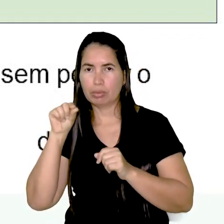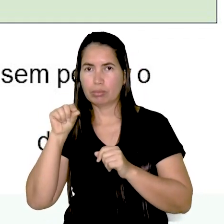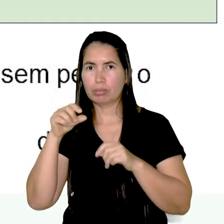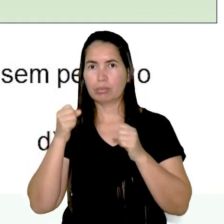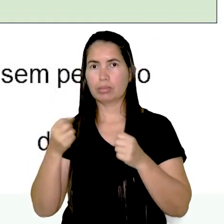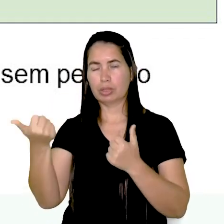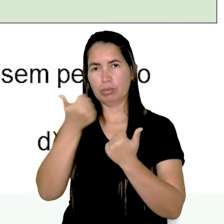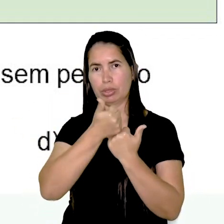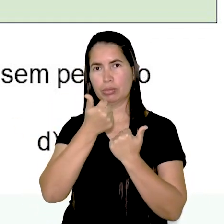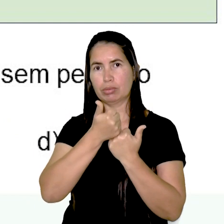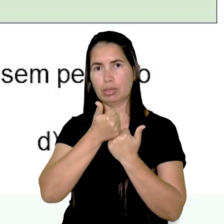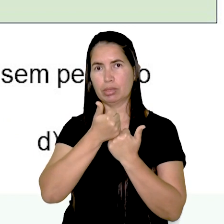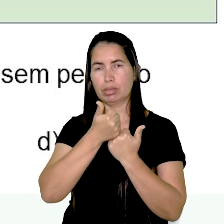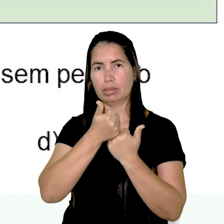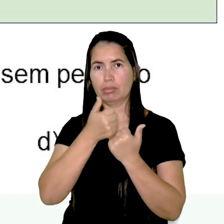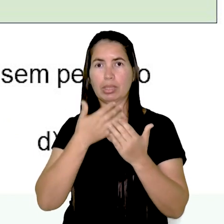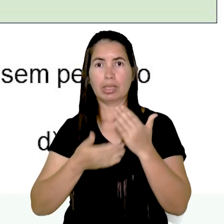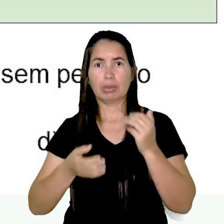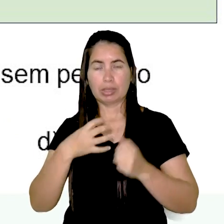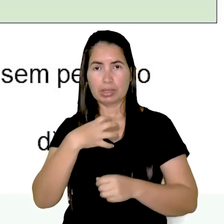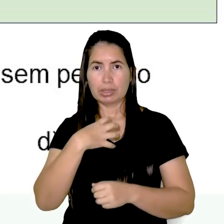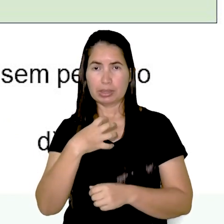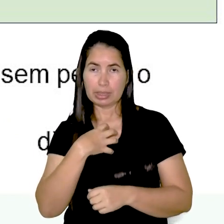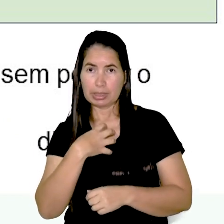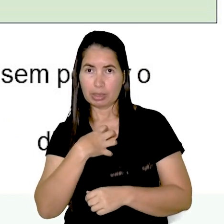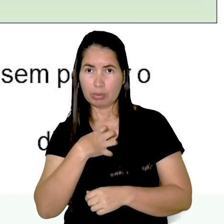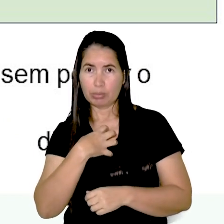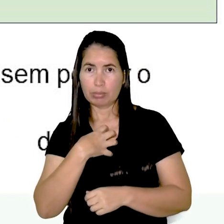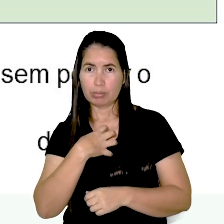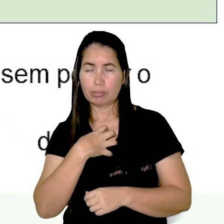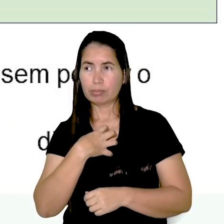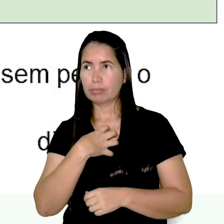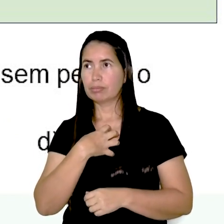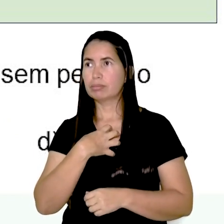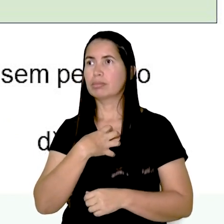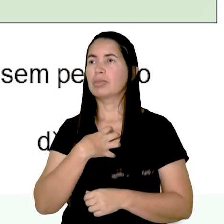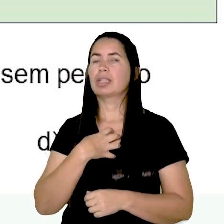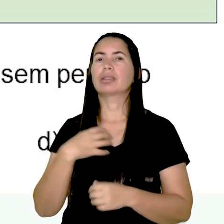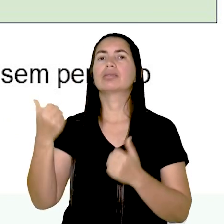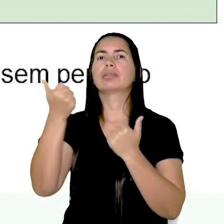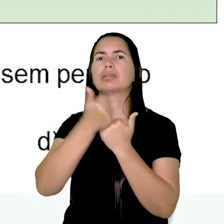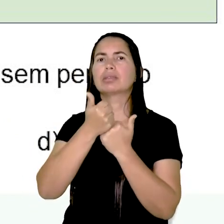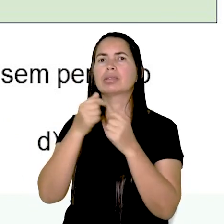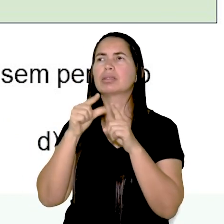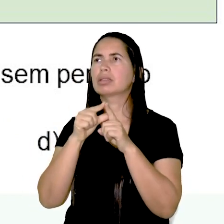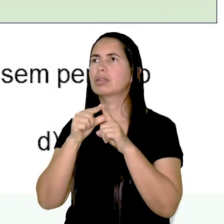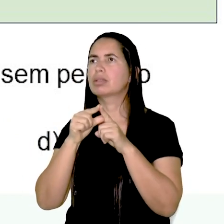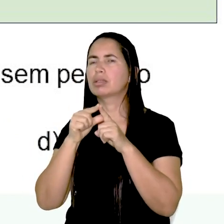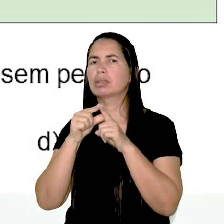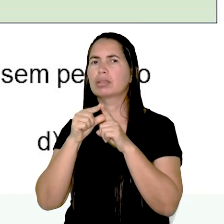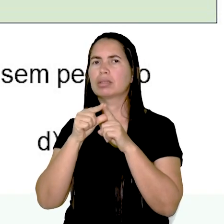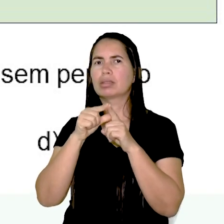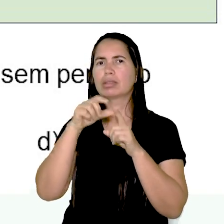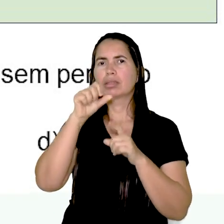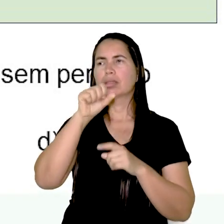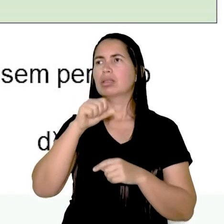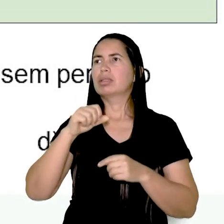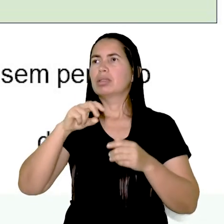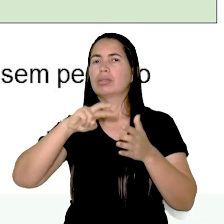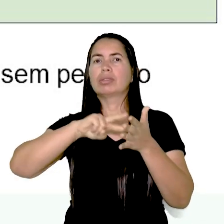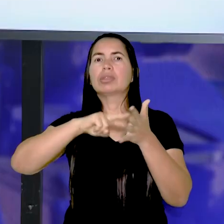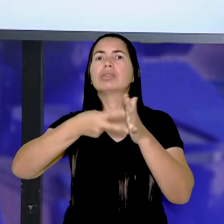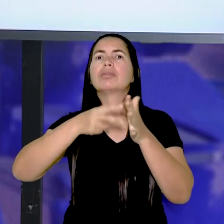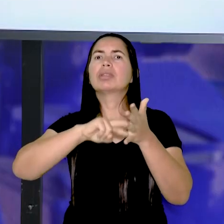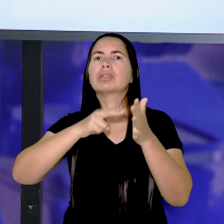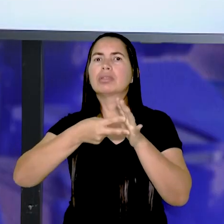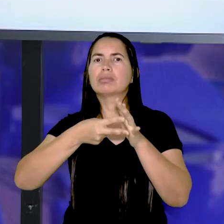ser substituída sem perder o sentido? Quando eu peço a vocês uma substituição de palavras, eu estou pedindo o sinônimo. Que aquela